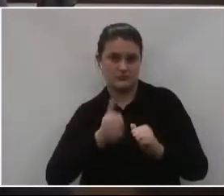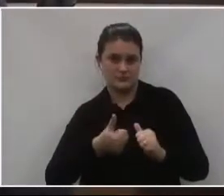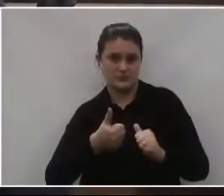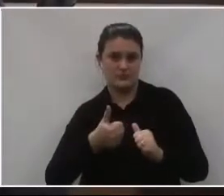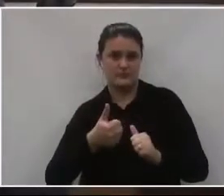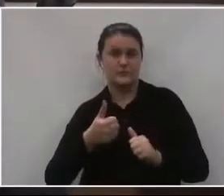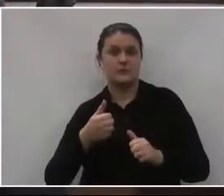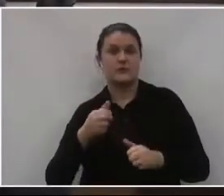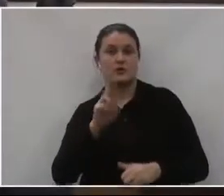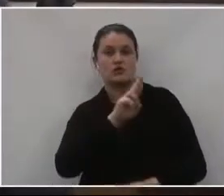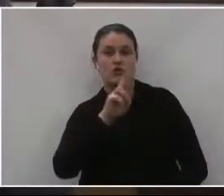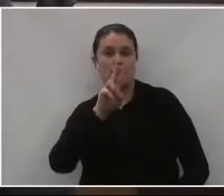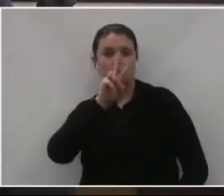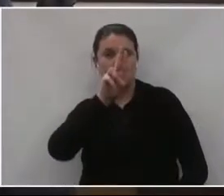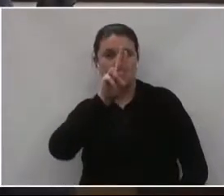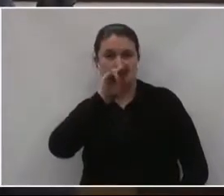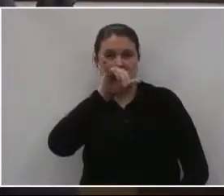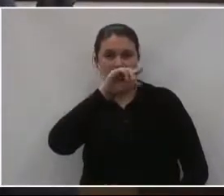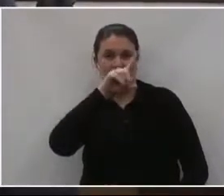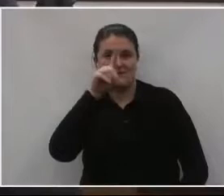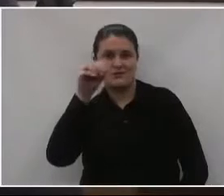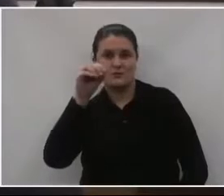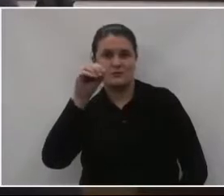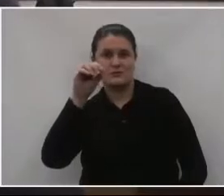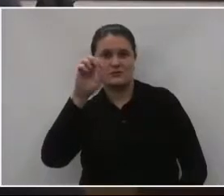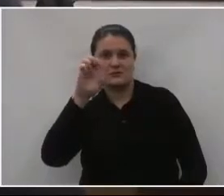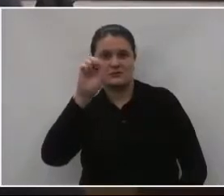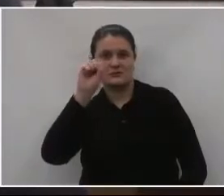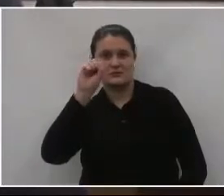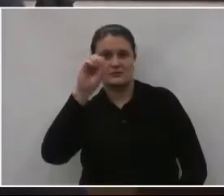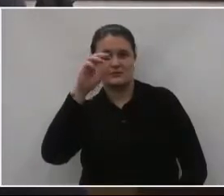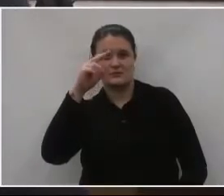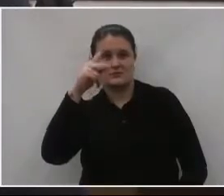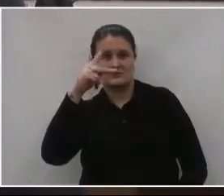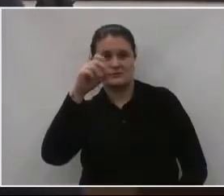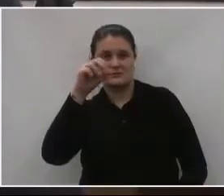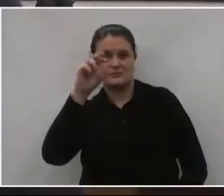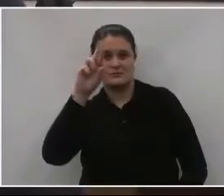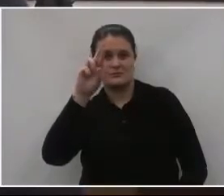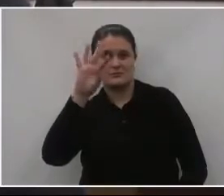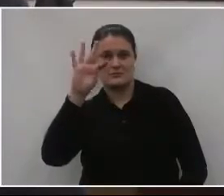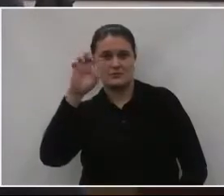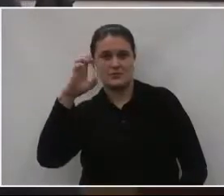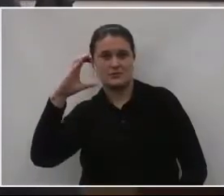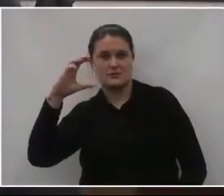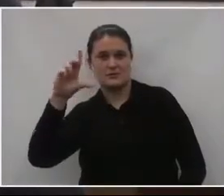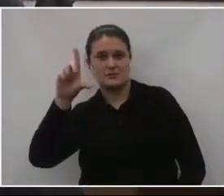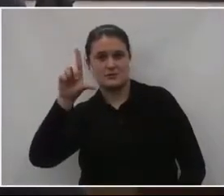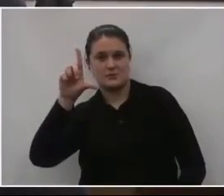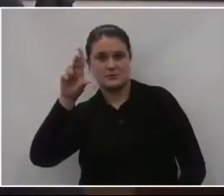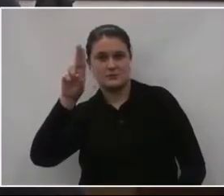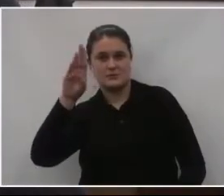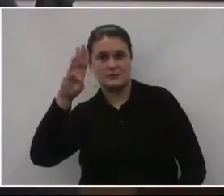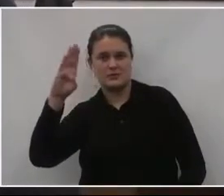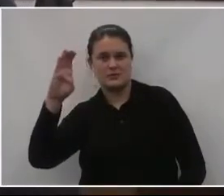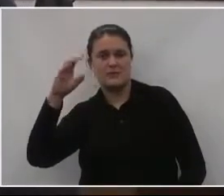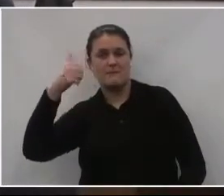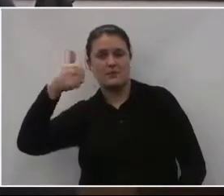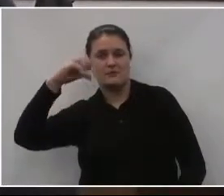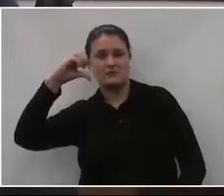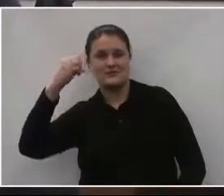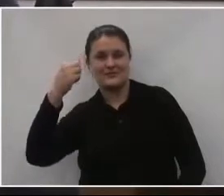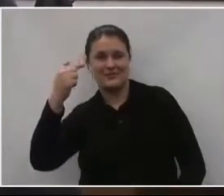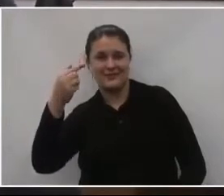que foi União Esporte Clube. E vai até 1973, quando o nosso futebol